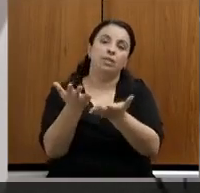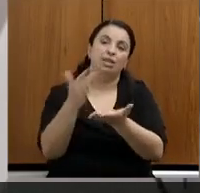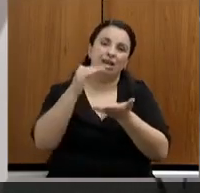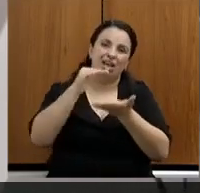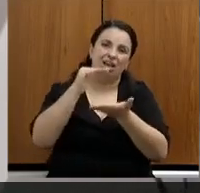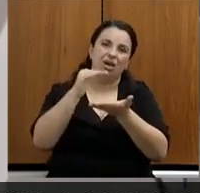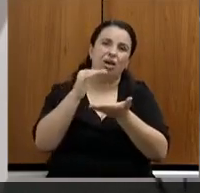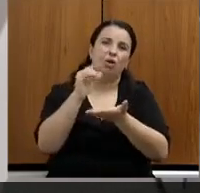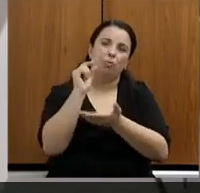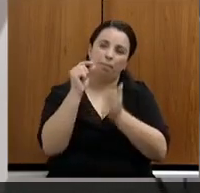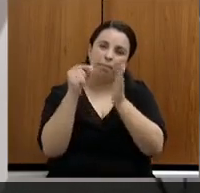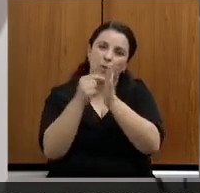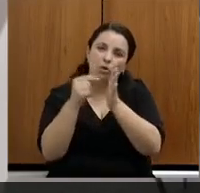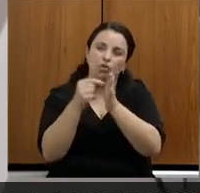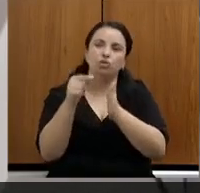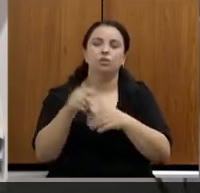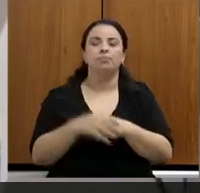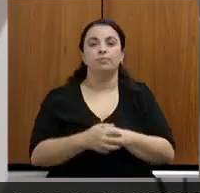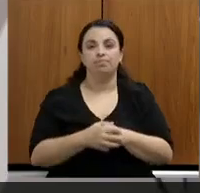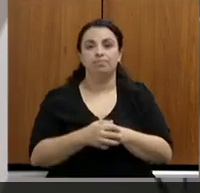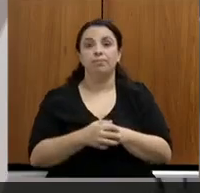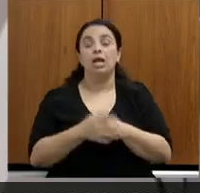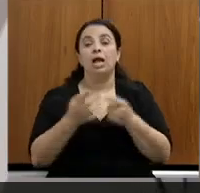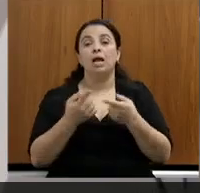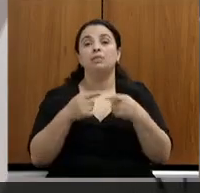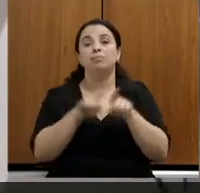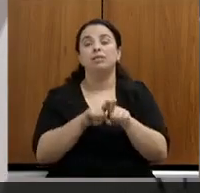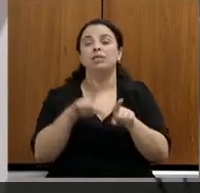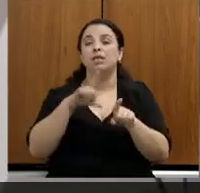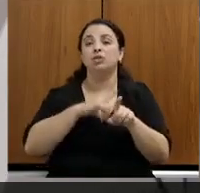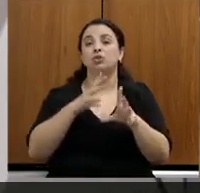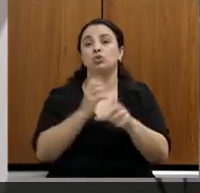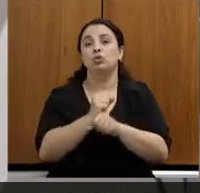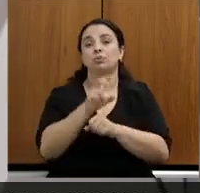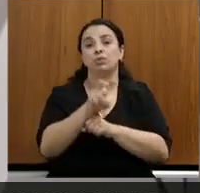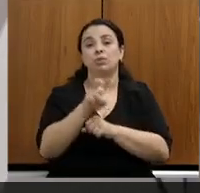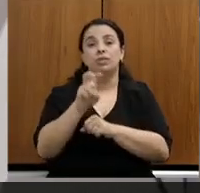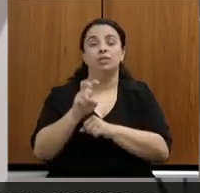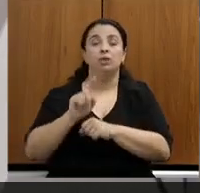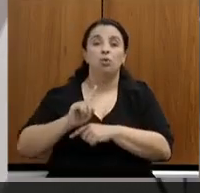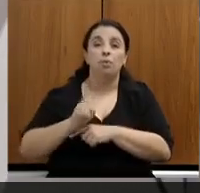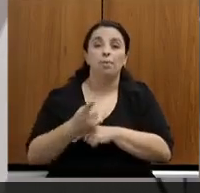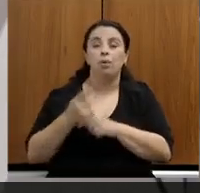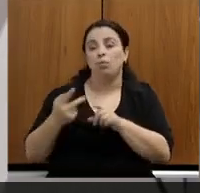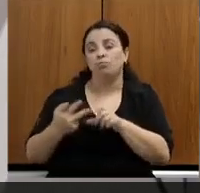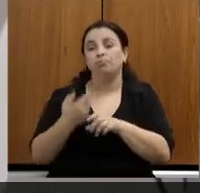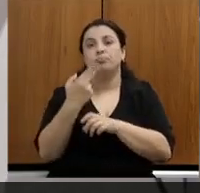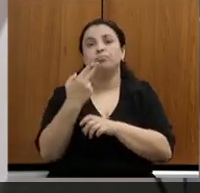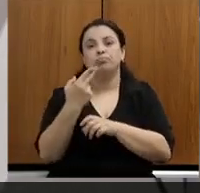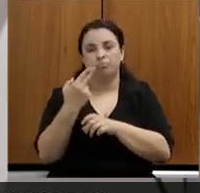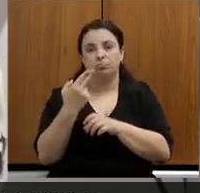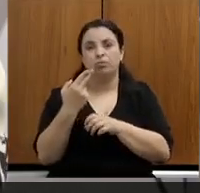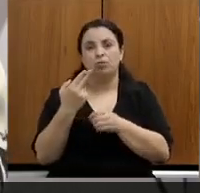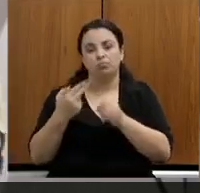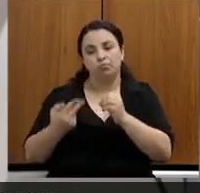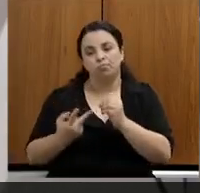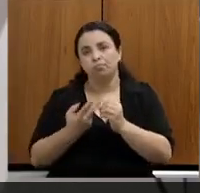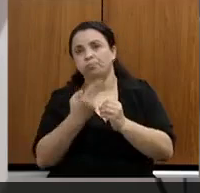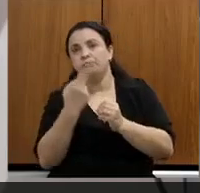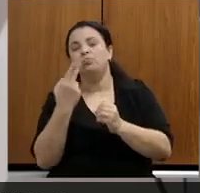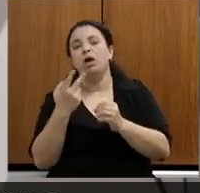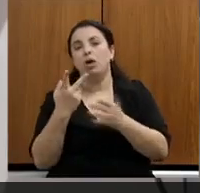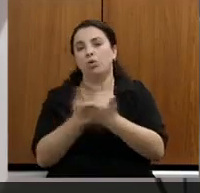e das ações de parcerias, foram 55 mil castrações realizadas em 2021, além da inserção